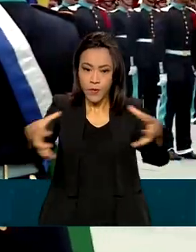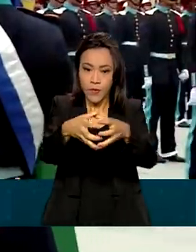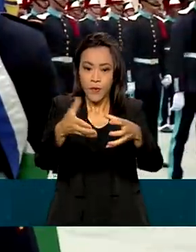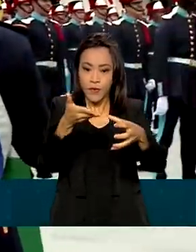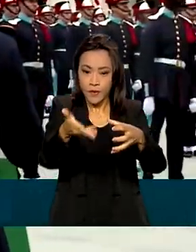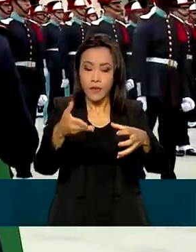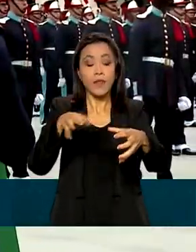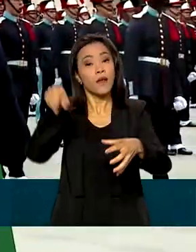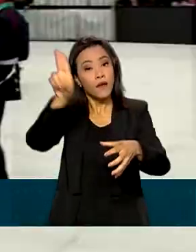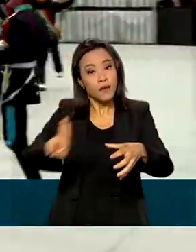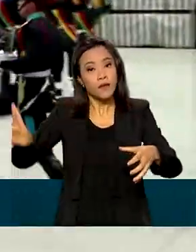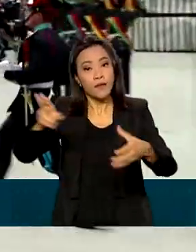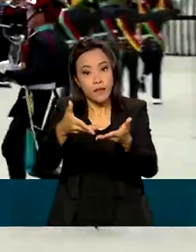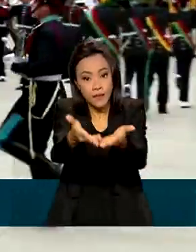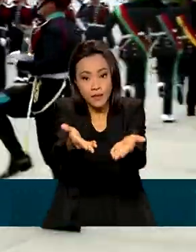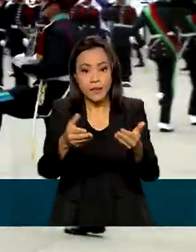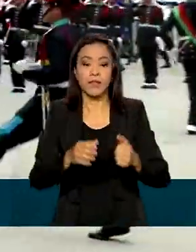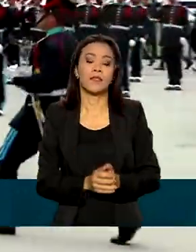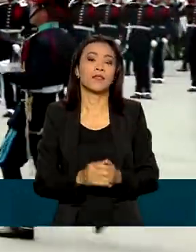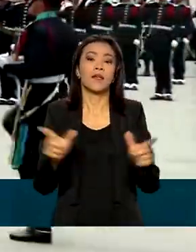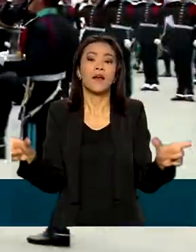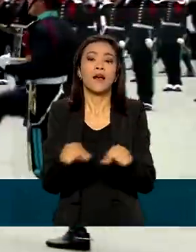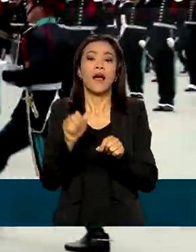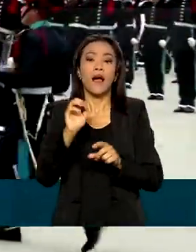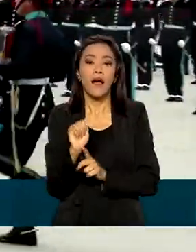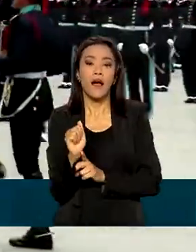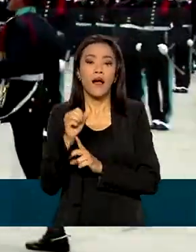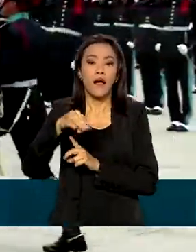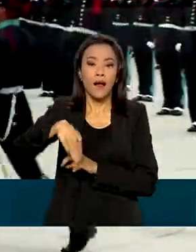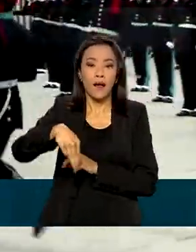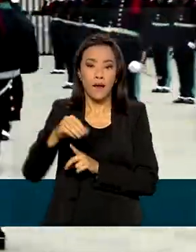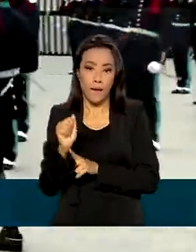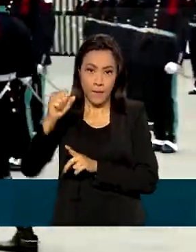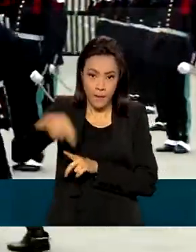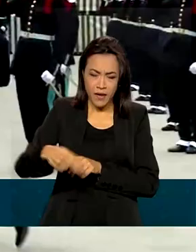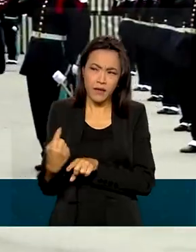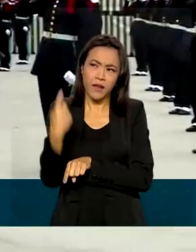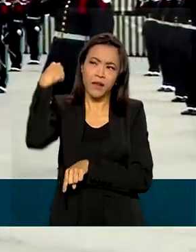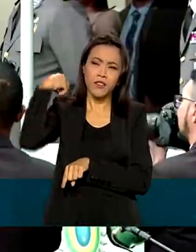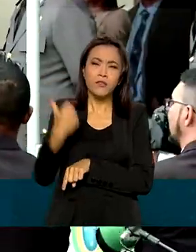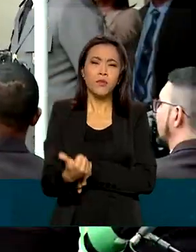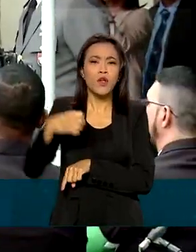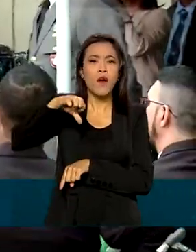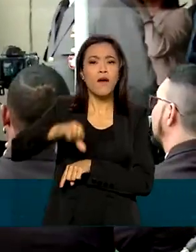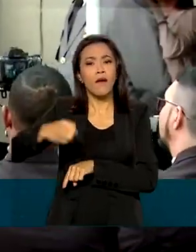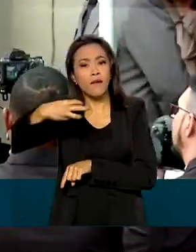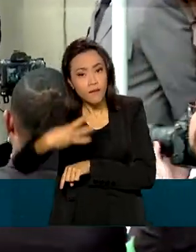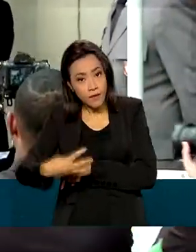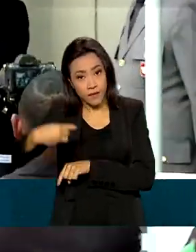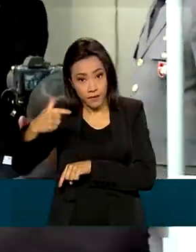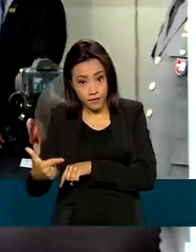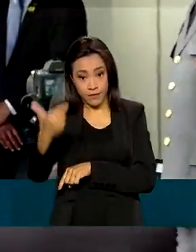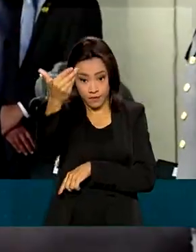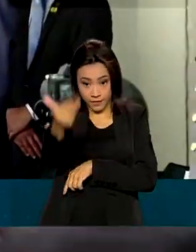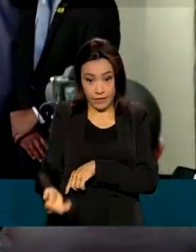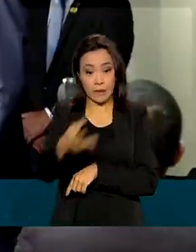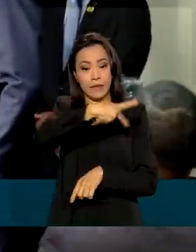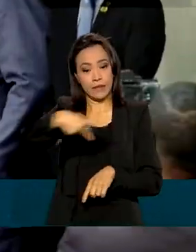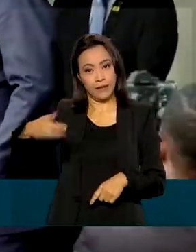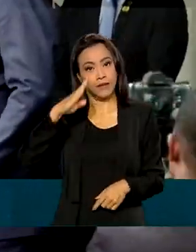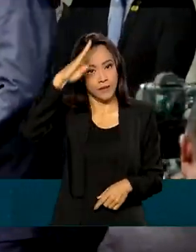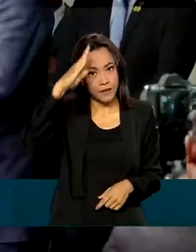Negras, a AMAN. A tradição existe desde 1932. O presidente Jair Bolsonaro